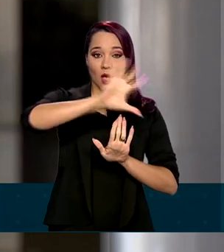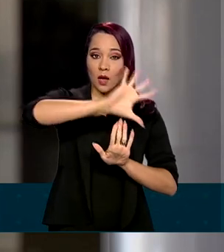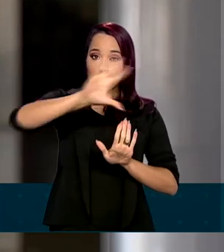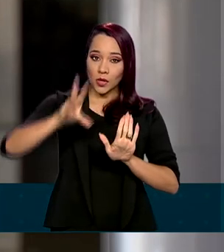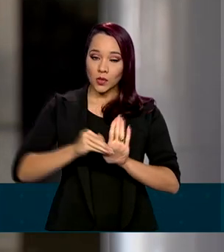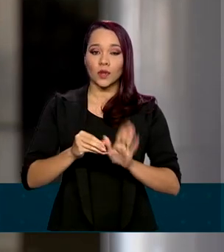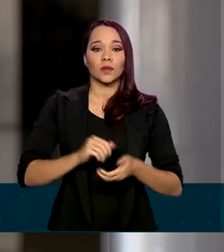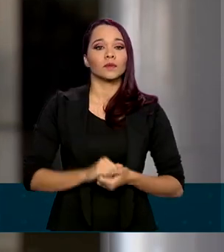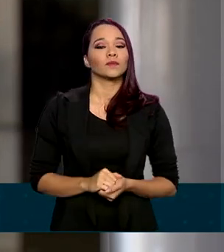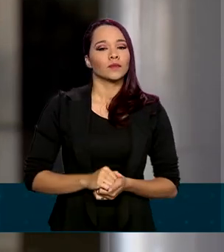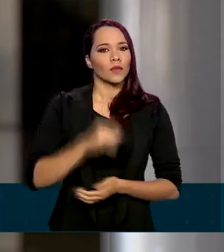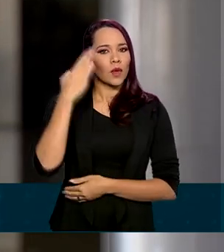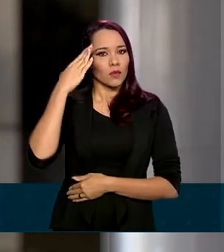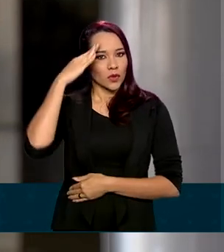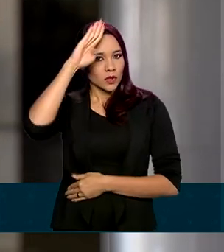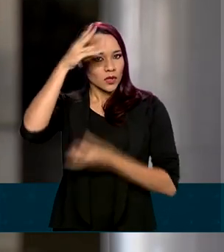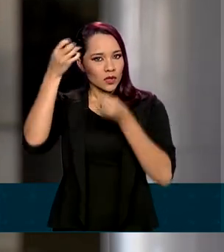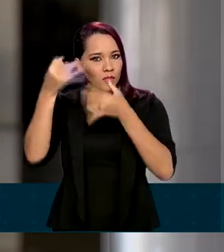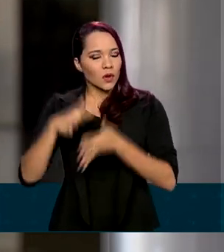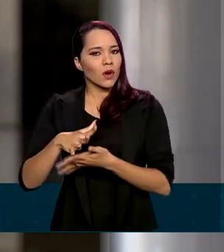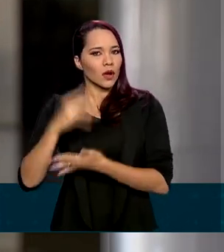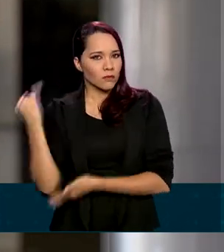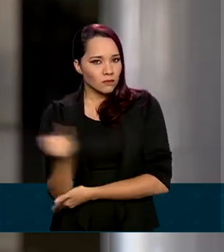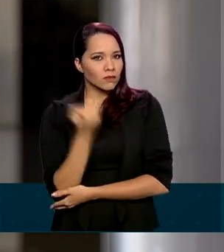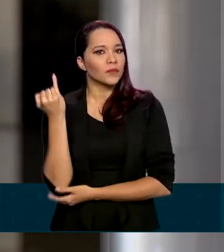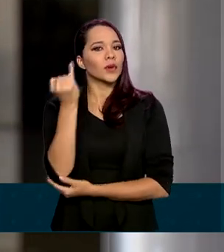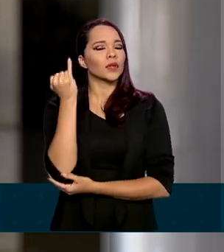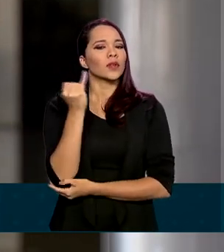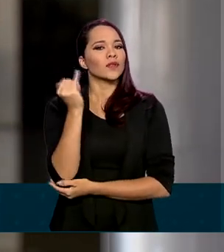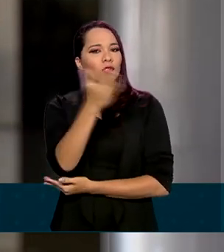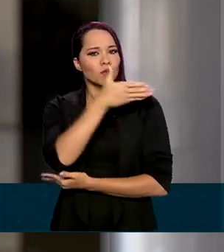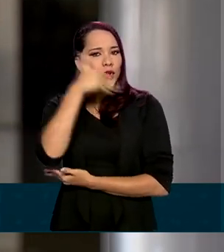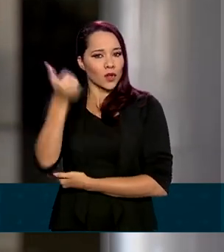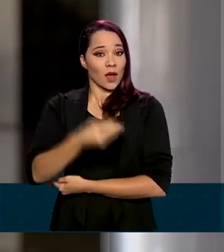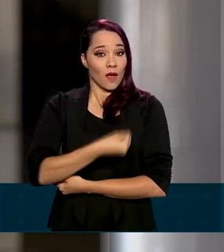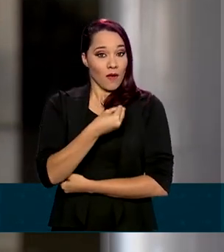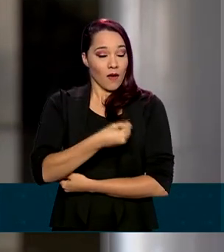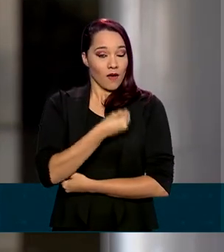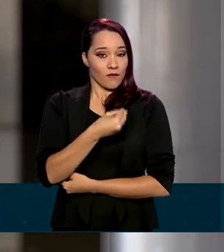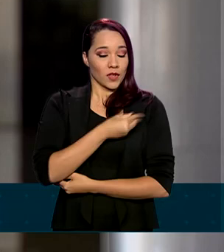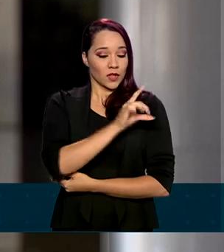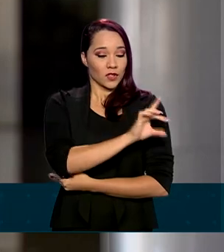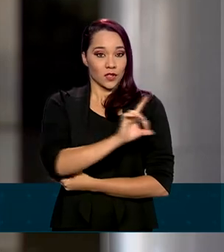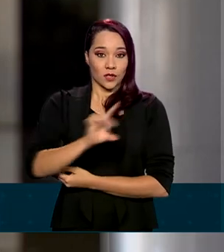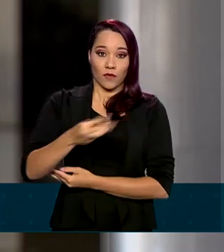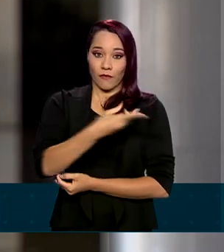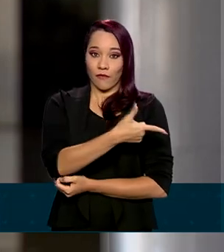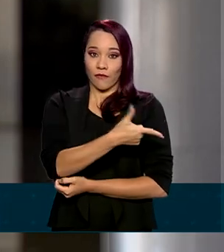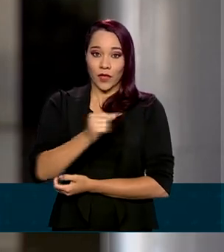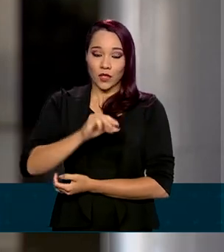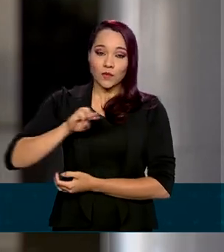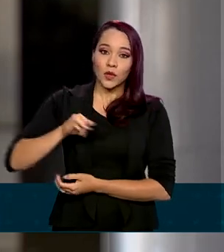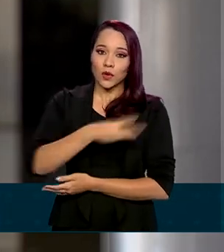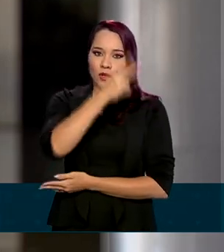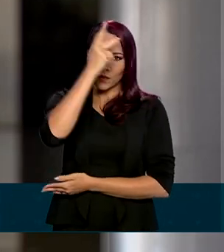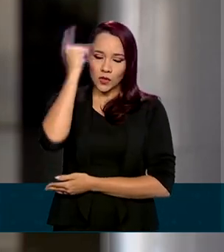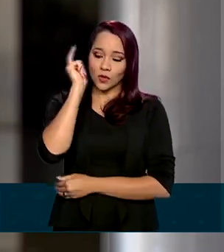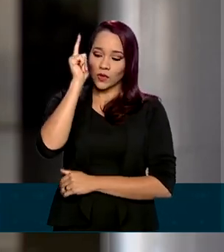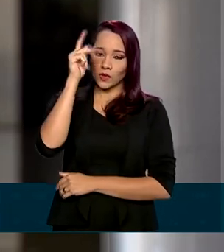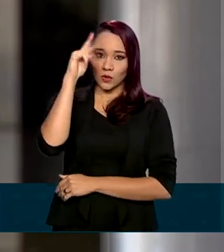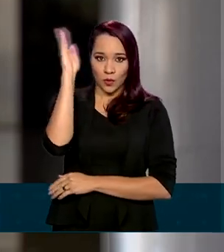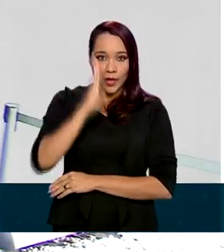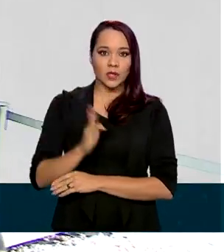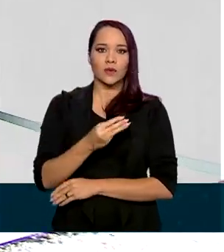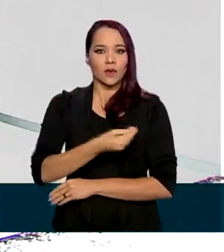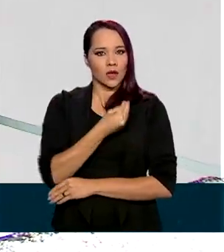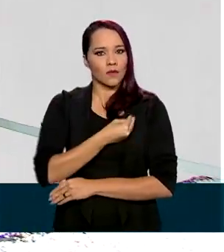Bolsonaro ressaltou a necessidade de melhorar a vida dos mais de 20 milhões de brasileiros que vivem na